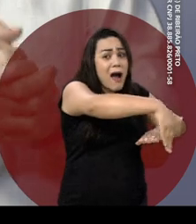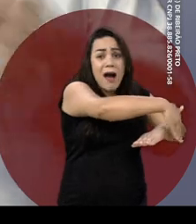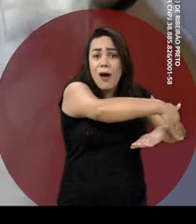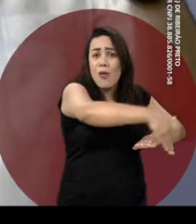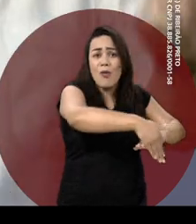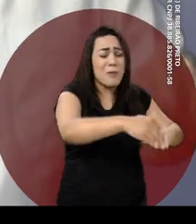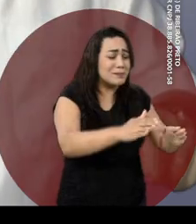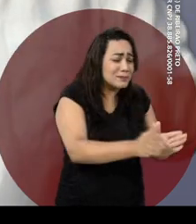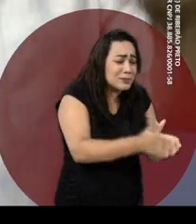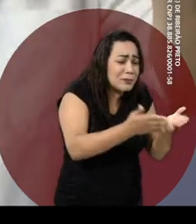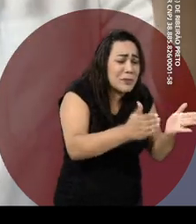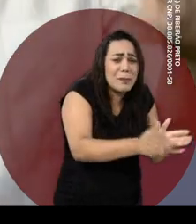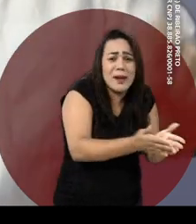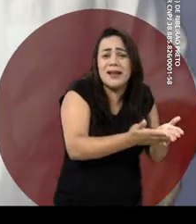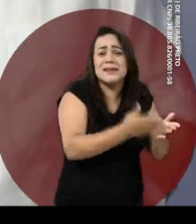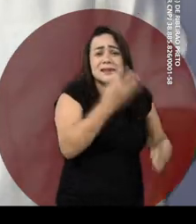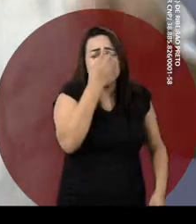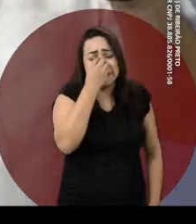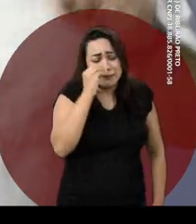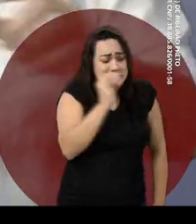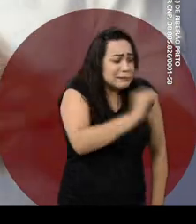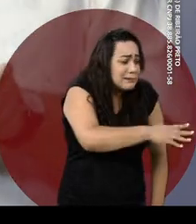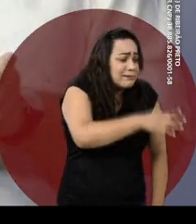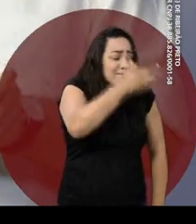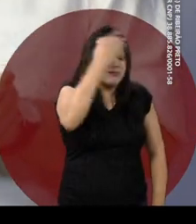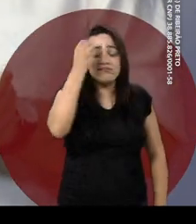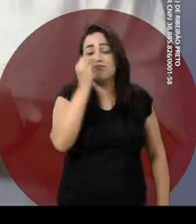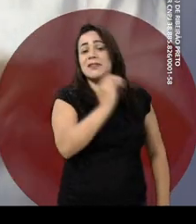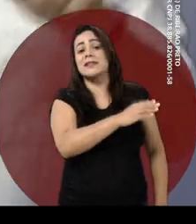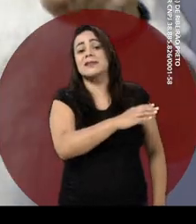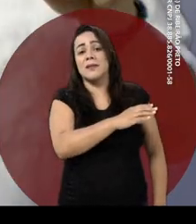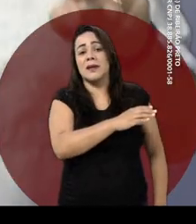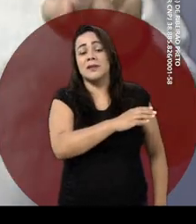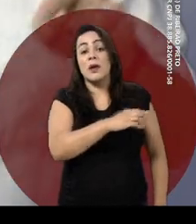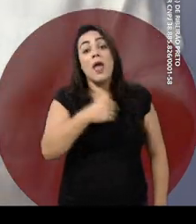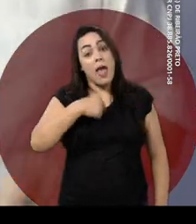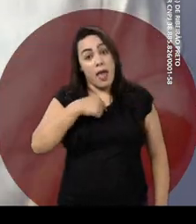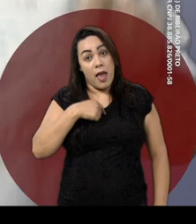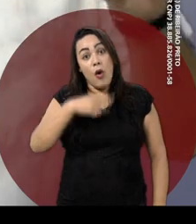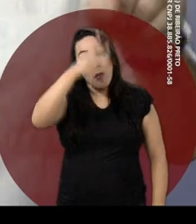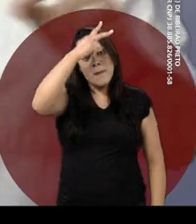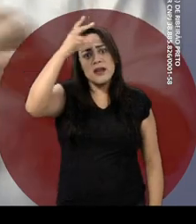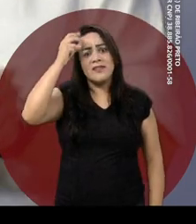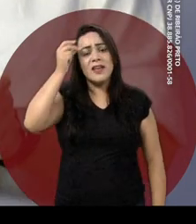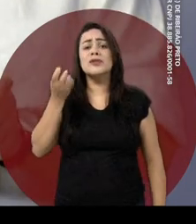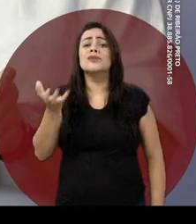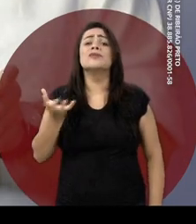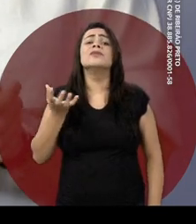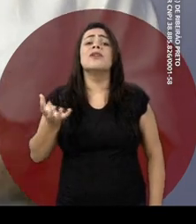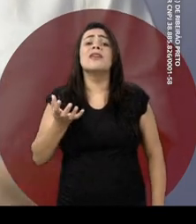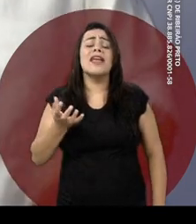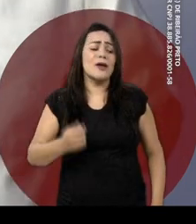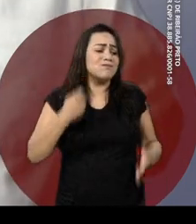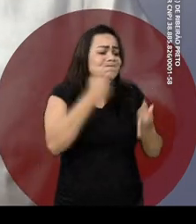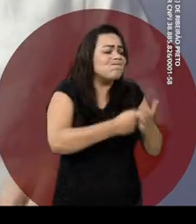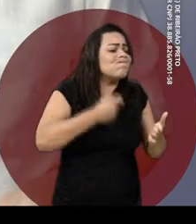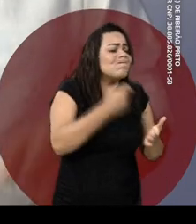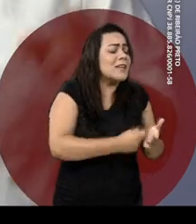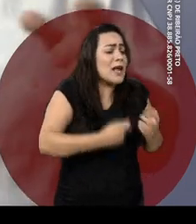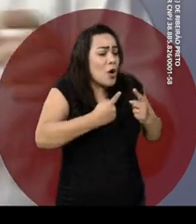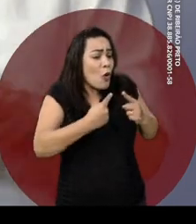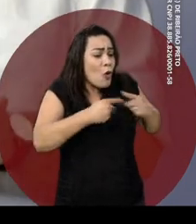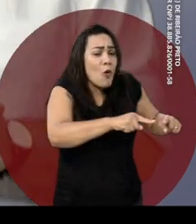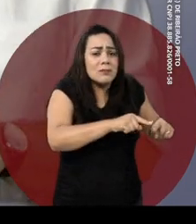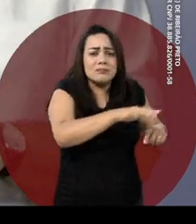rua. Na miséria, no abandono, no esquecimento. Como prefeito, assumo o encargo de enfrentar essa